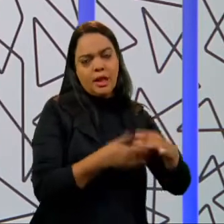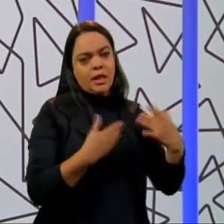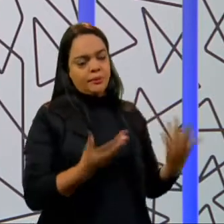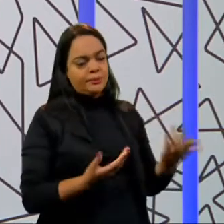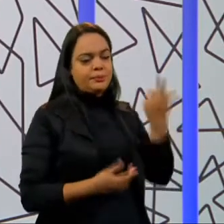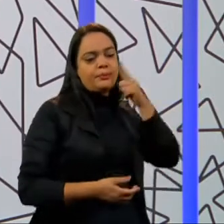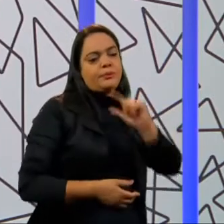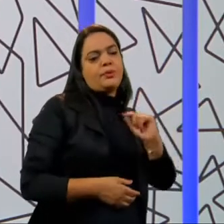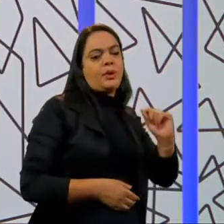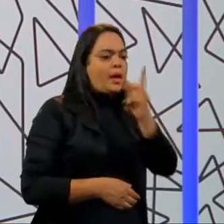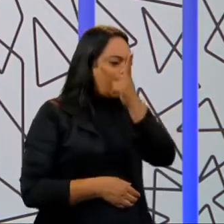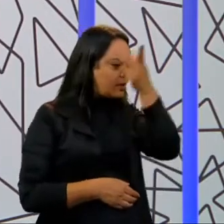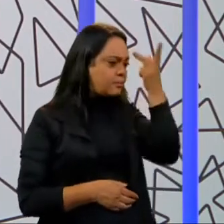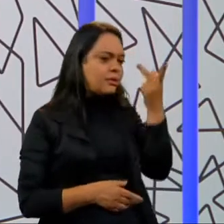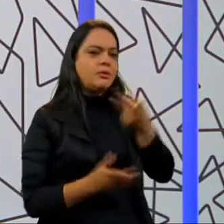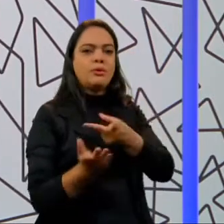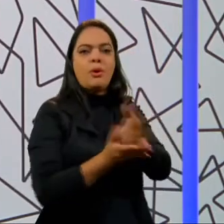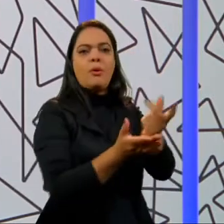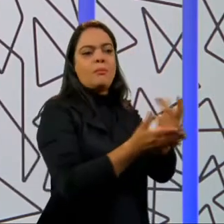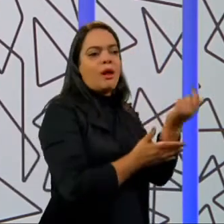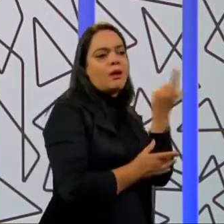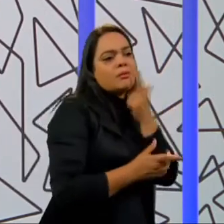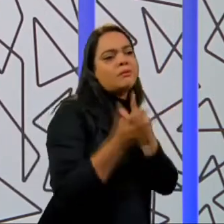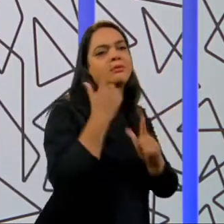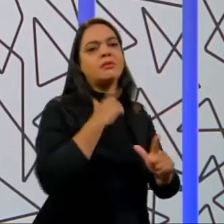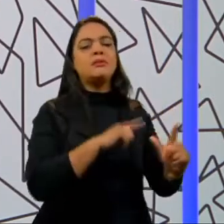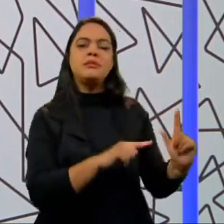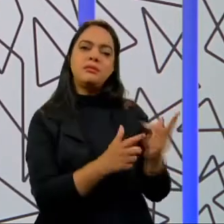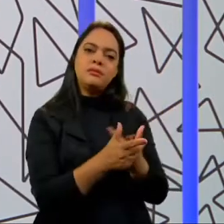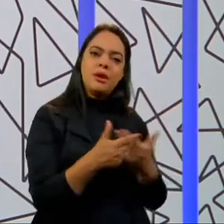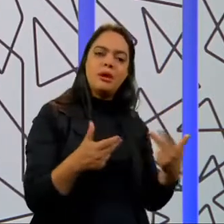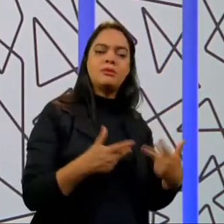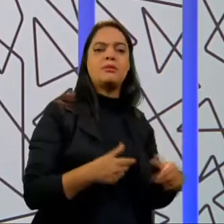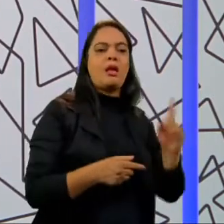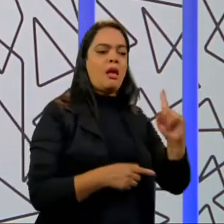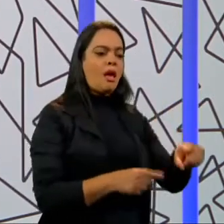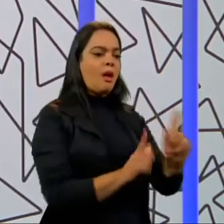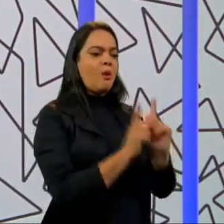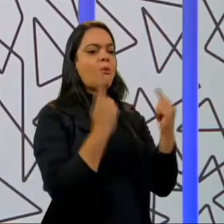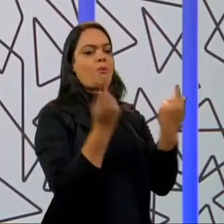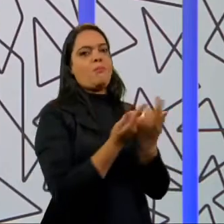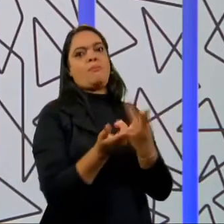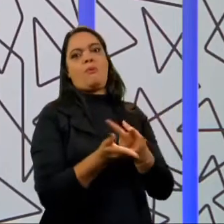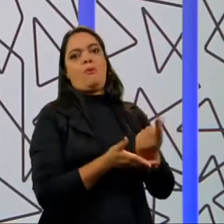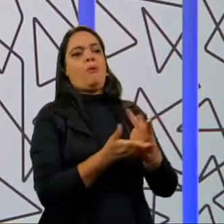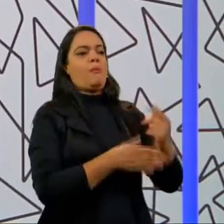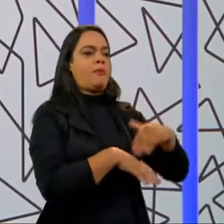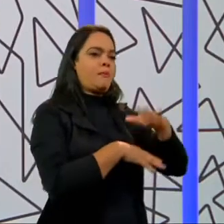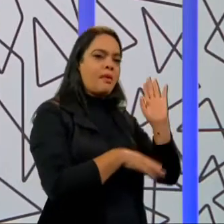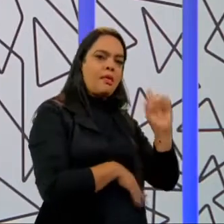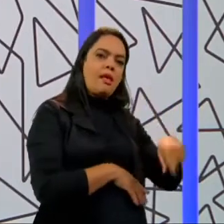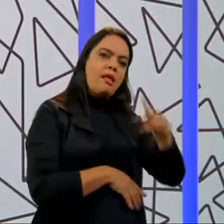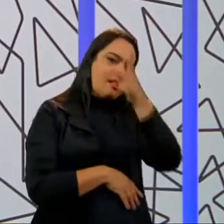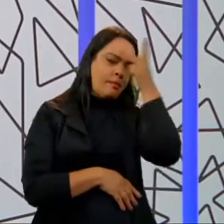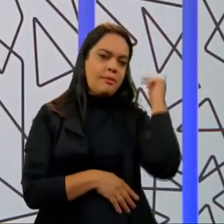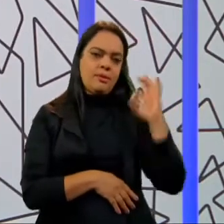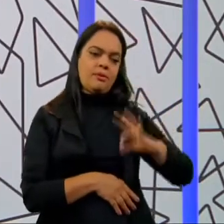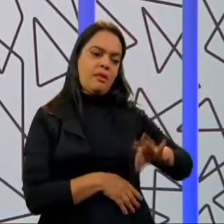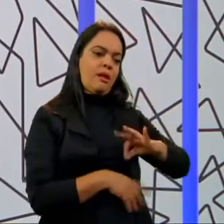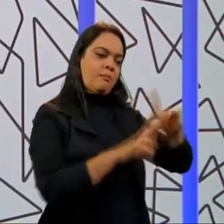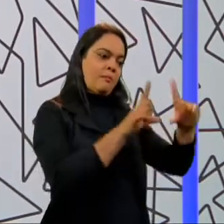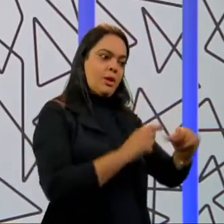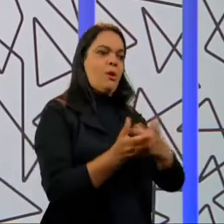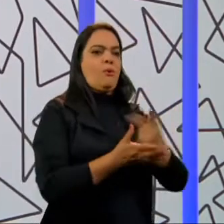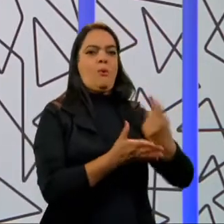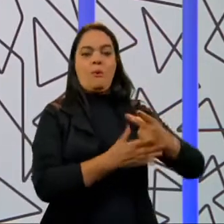o poder de compra de uma parte importante da população, que é o grupo que mais consome, que são os consumidores de mais baixa renda.